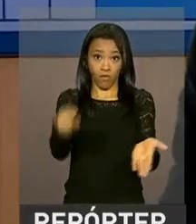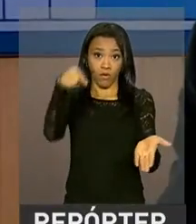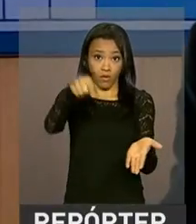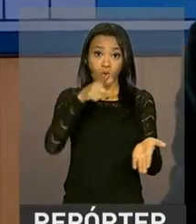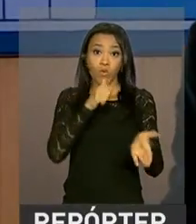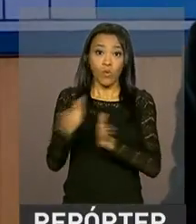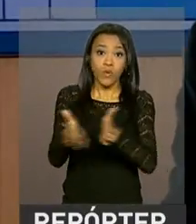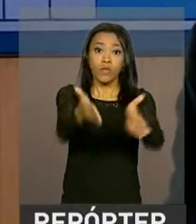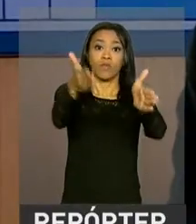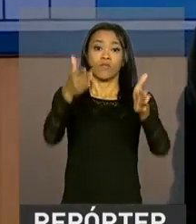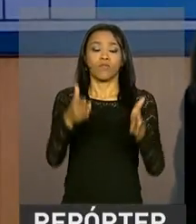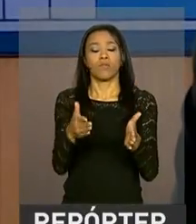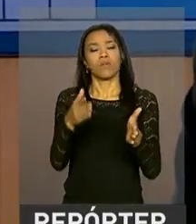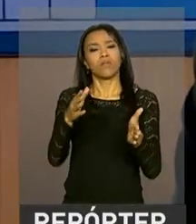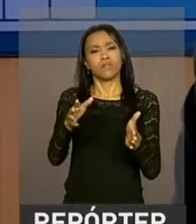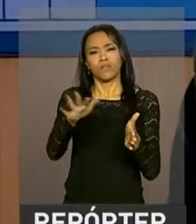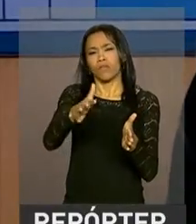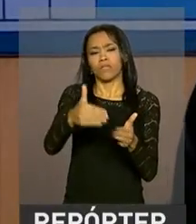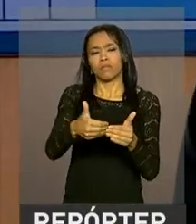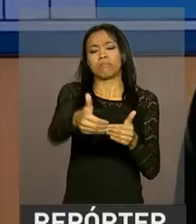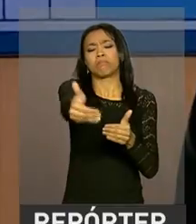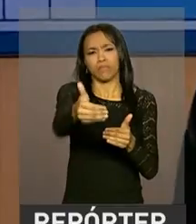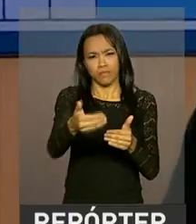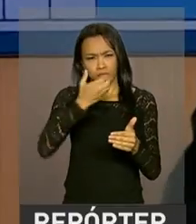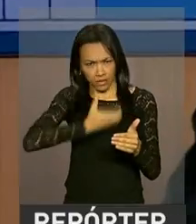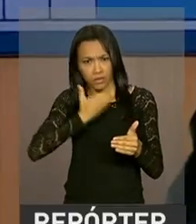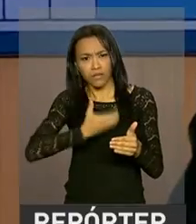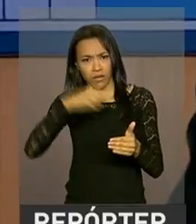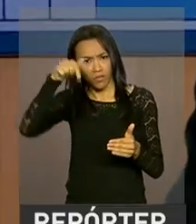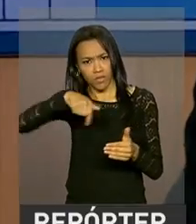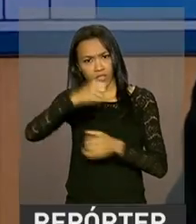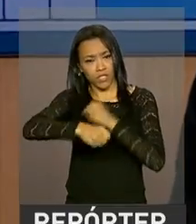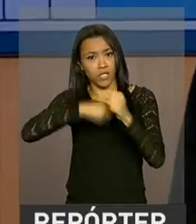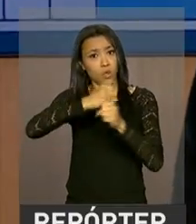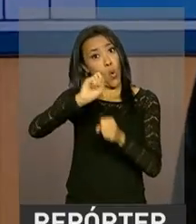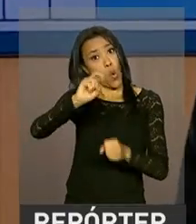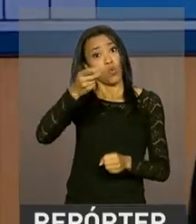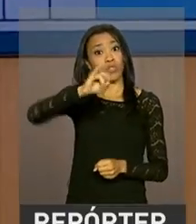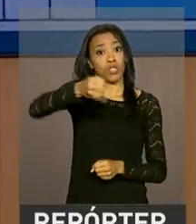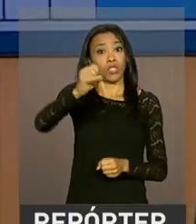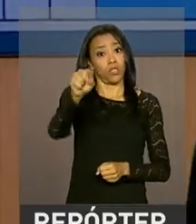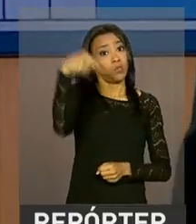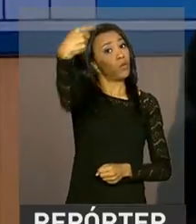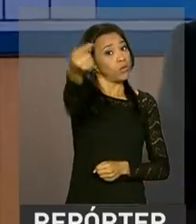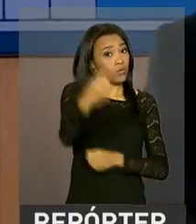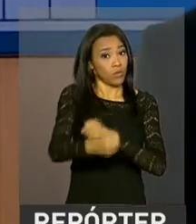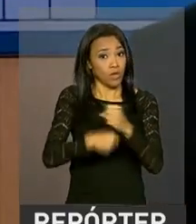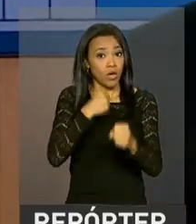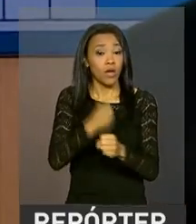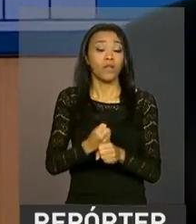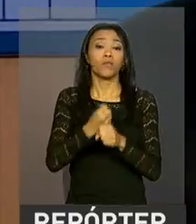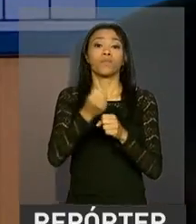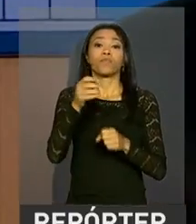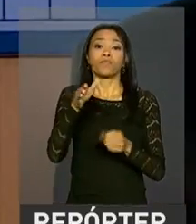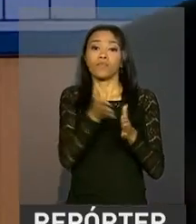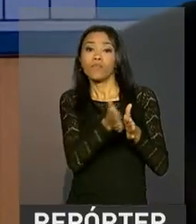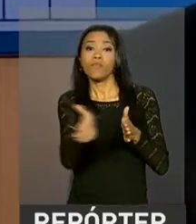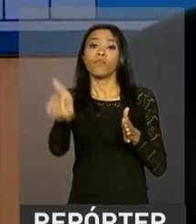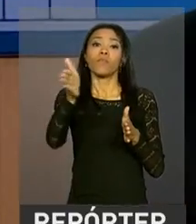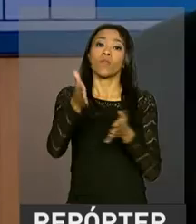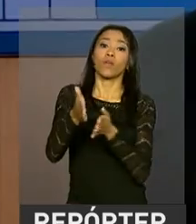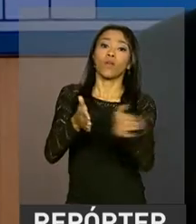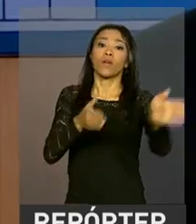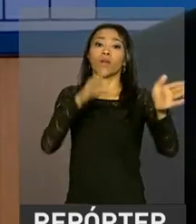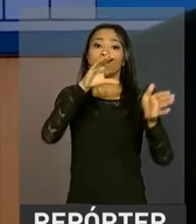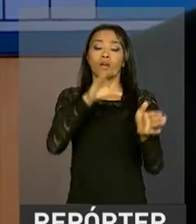é que mais adiante, talvez em dezembro deste ano, ou quando muito janeiro, no ano que vem, nós vamos inaugurar o Eixo Norte, que leva